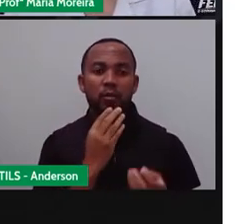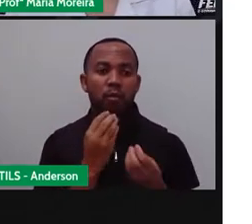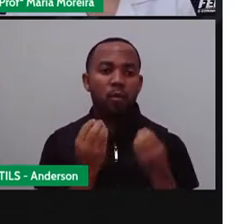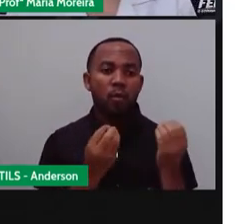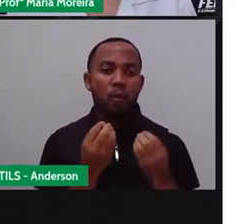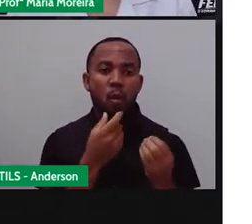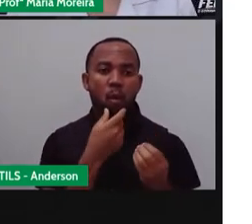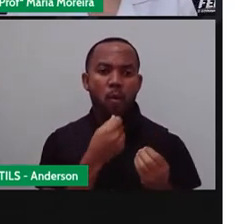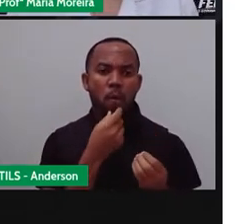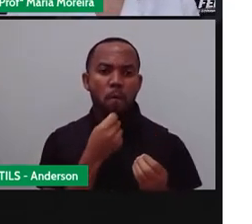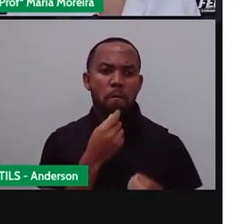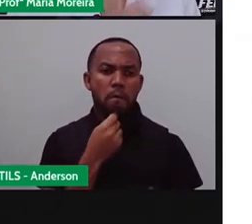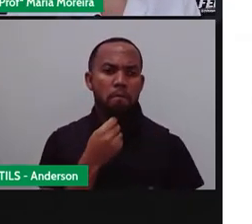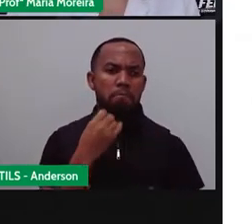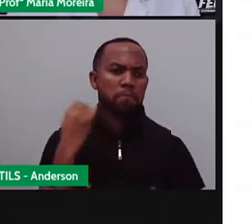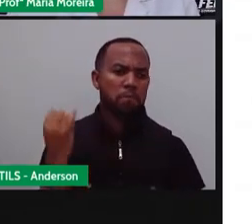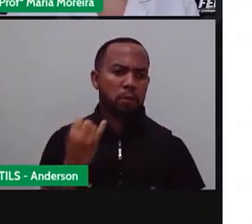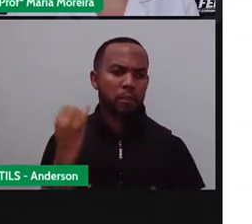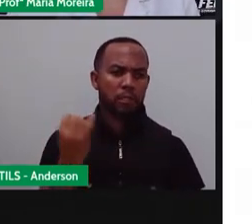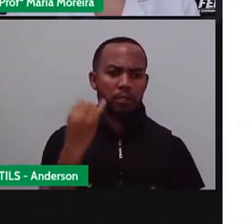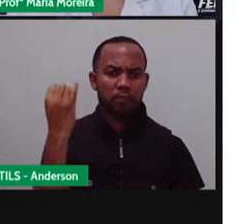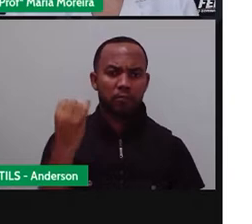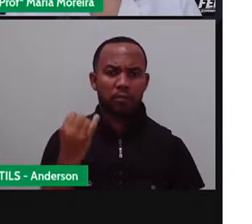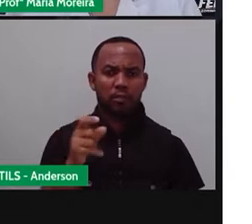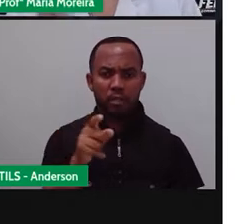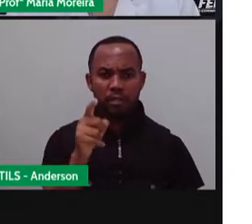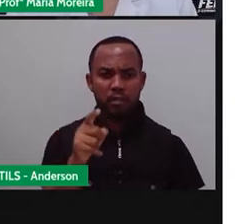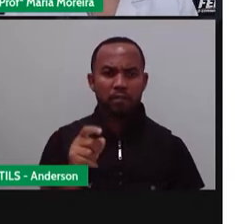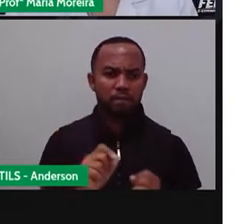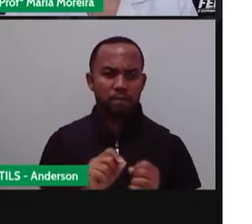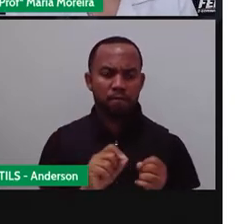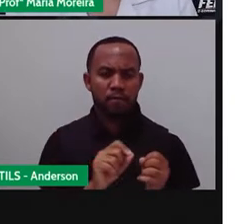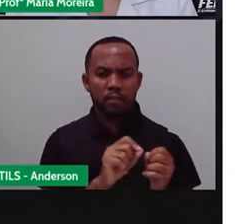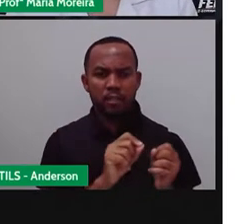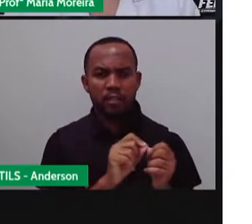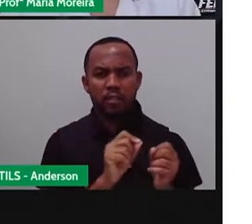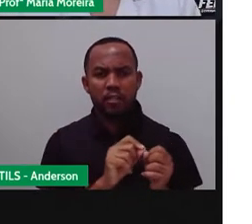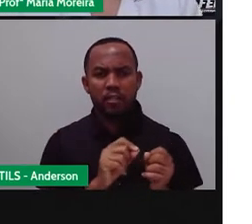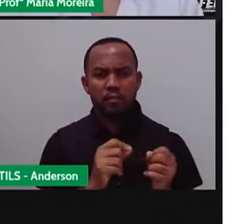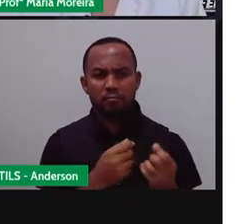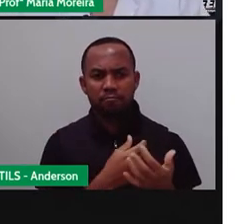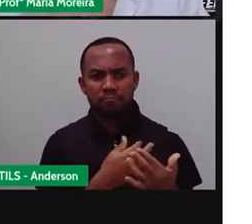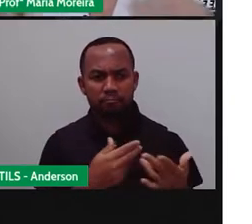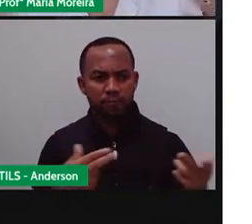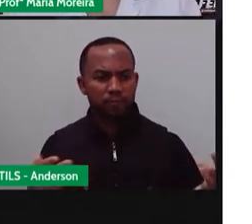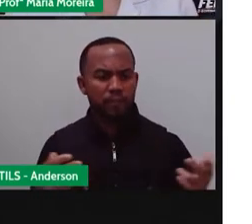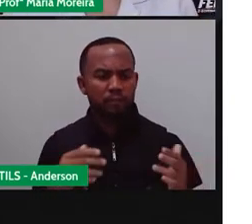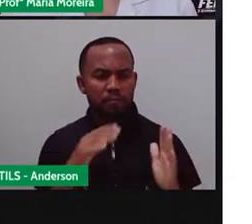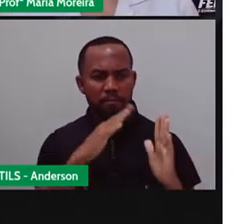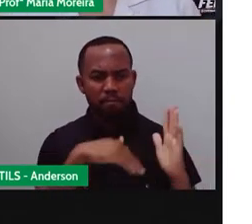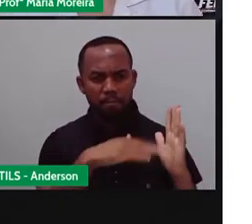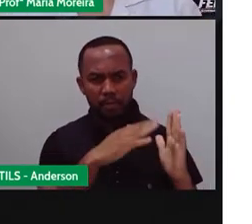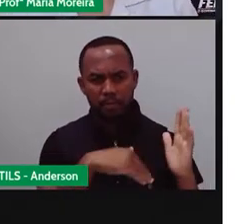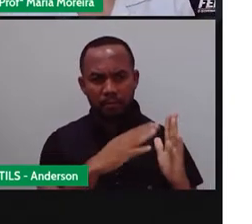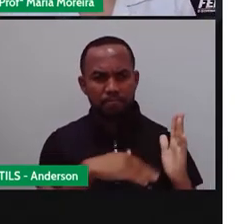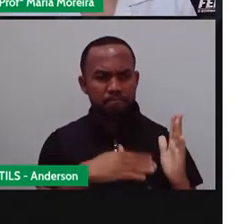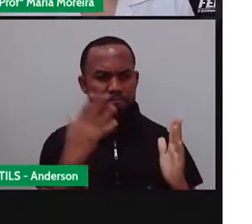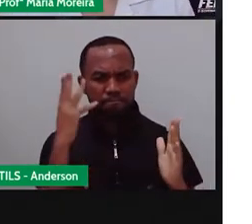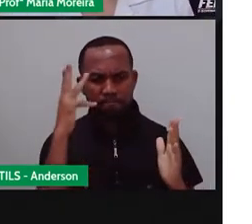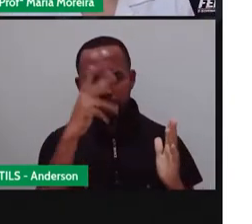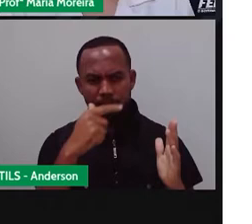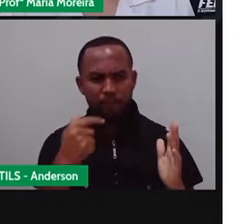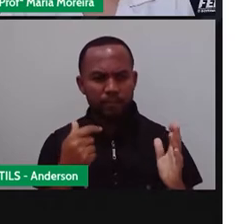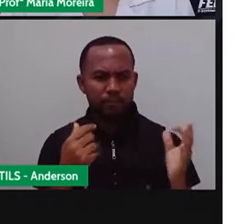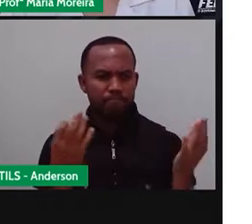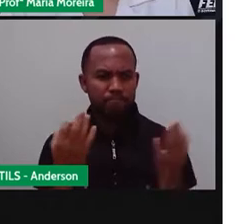artista, certo? Ele fez direito, no entanto, né? Ele é um artista plástico aí, né? Ele pinta telas maravilhosas, faz